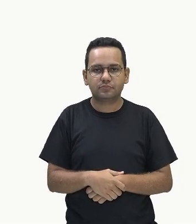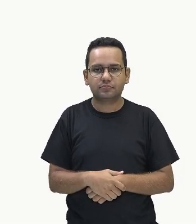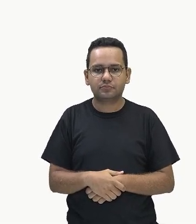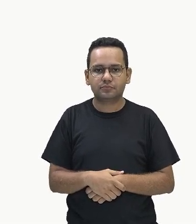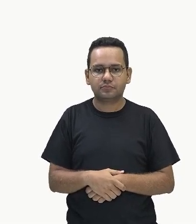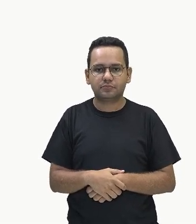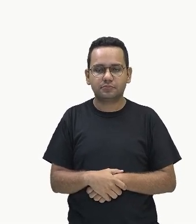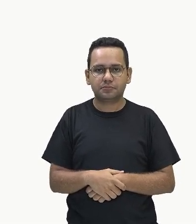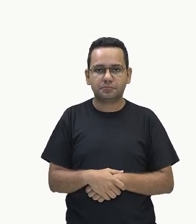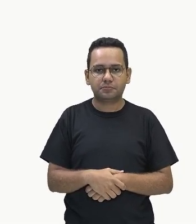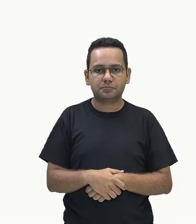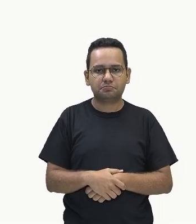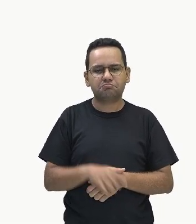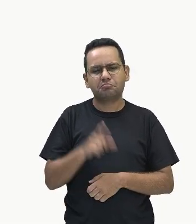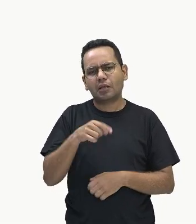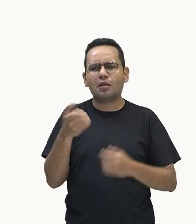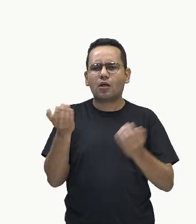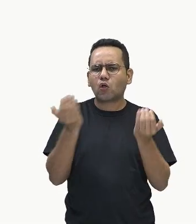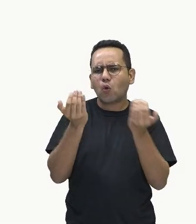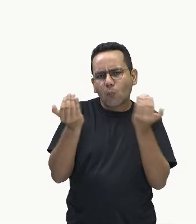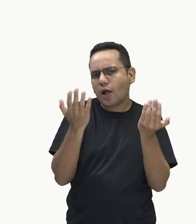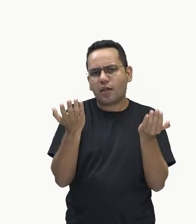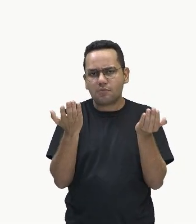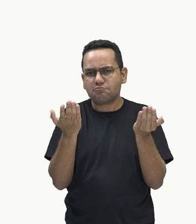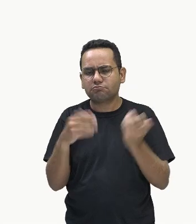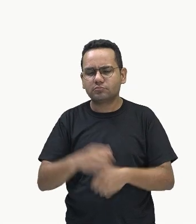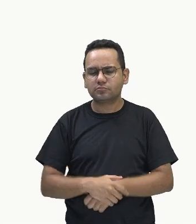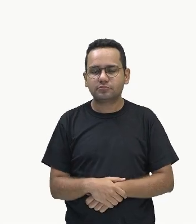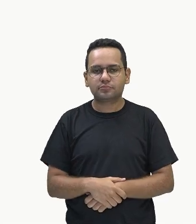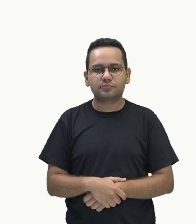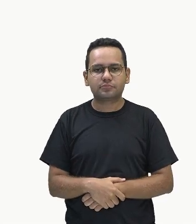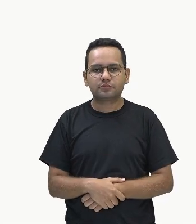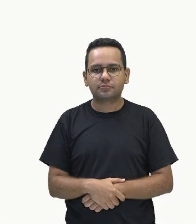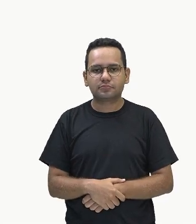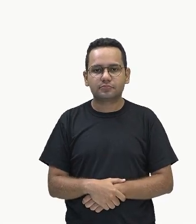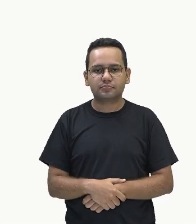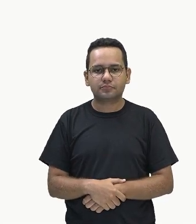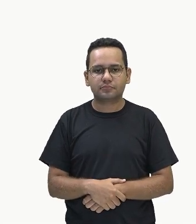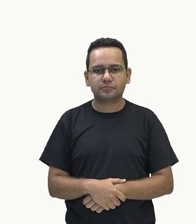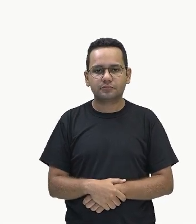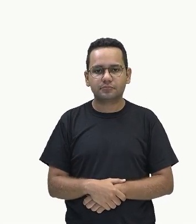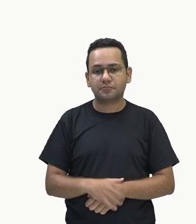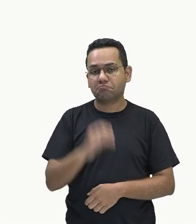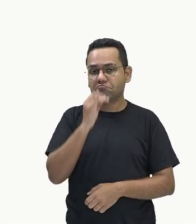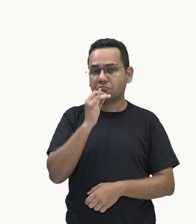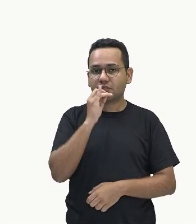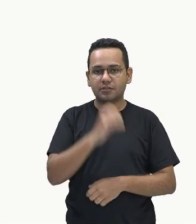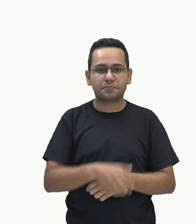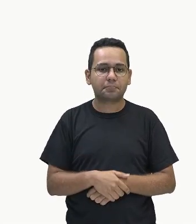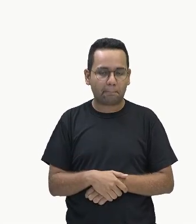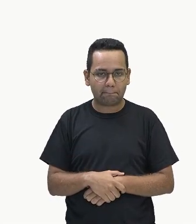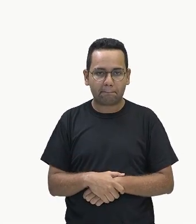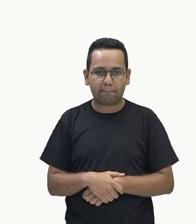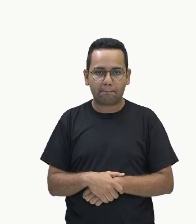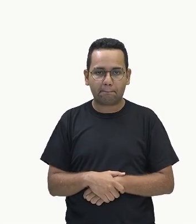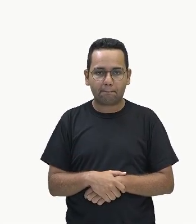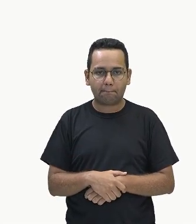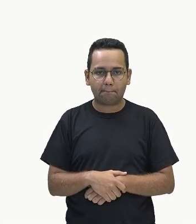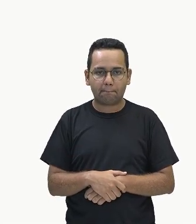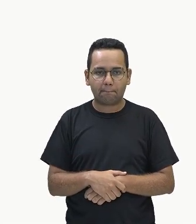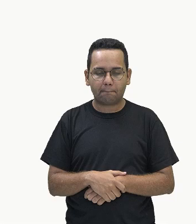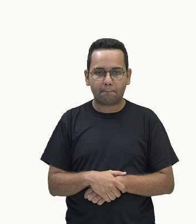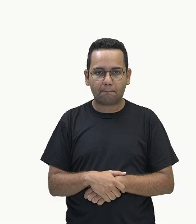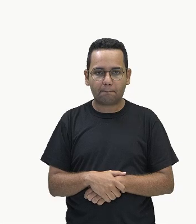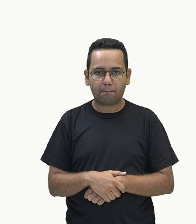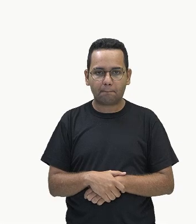de comparação, exatamente como o próprio nome diz. É quando, por exemplo, nós temos duas colunas, tá?